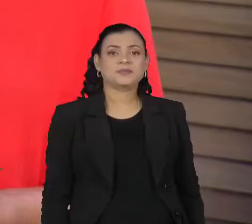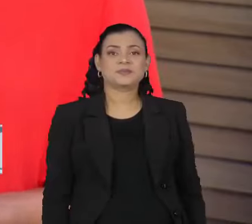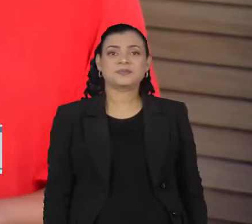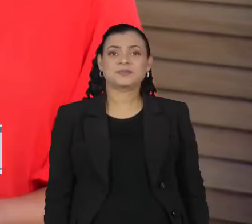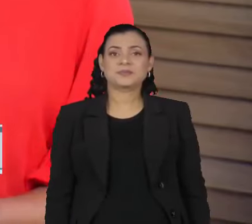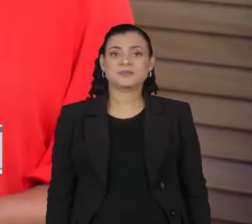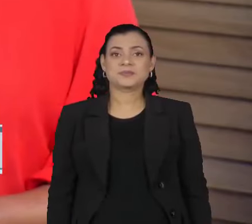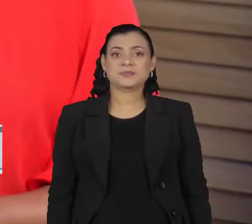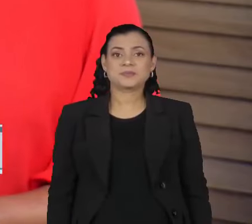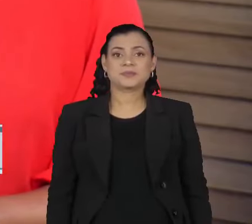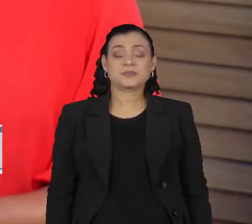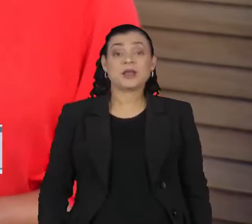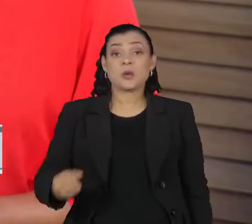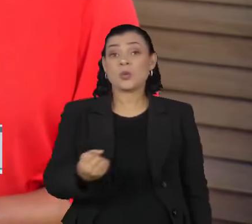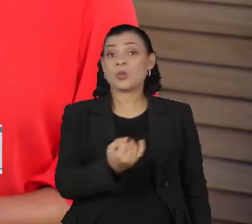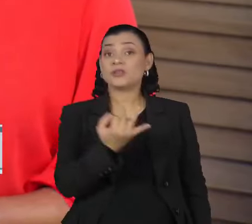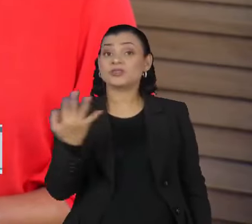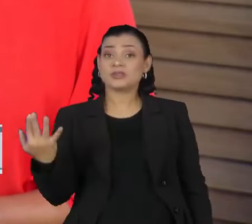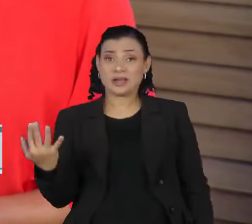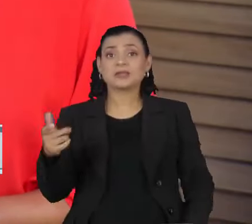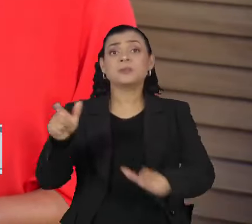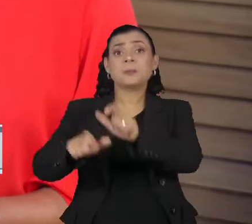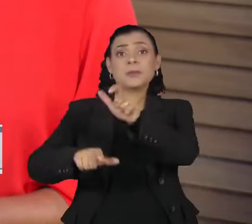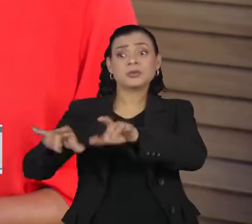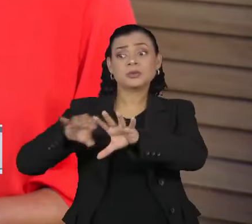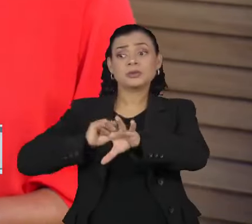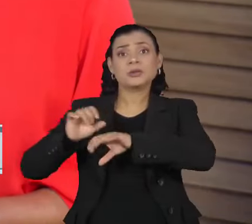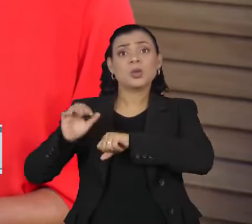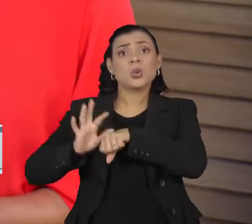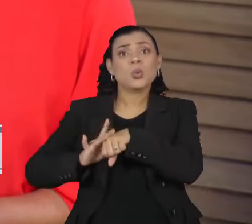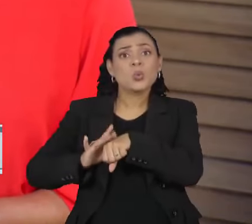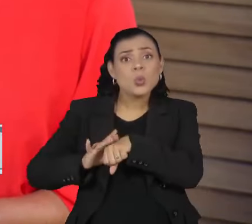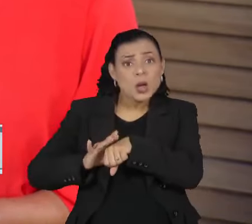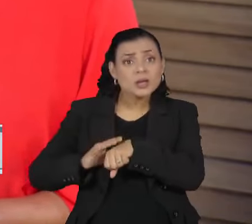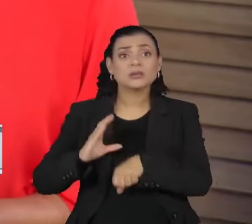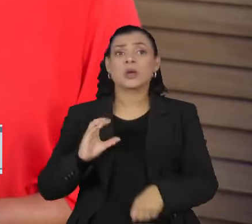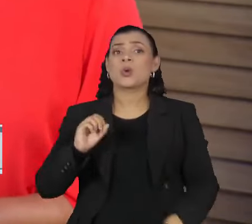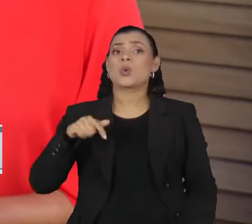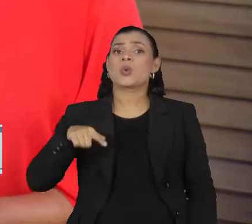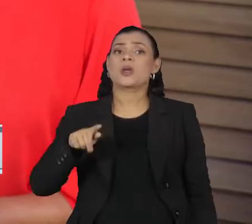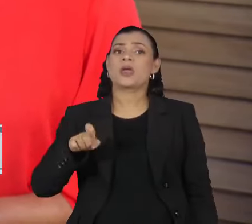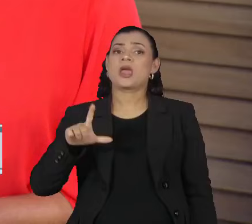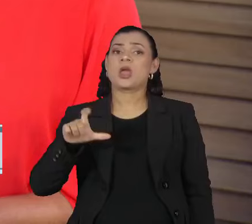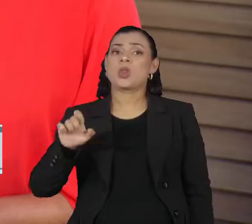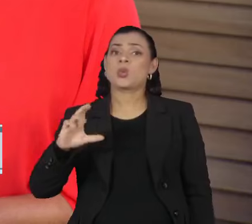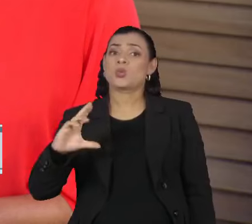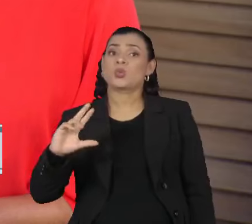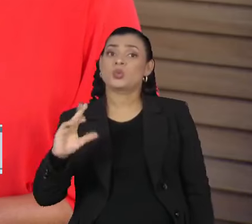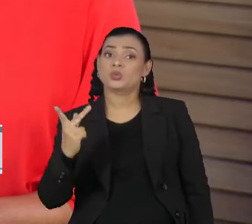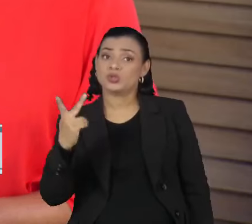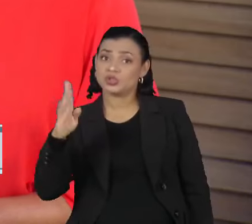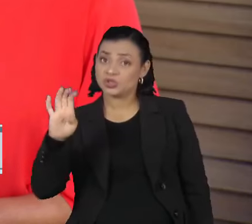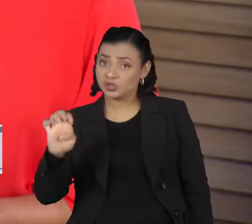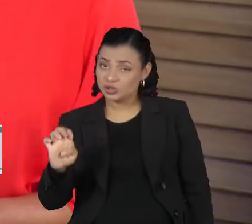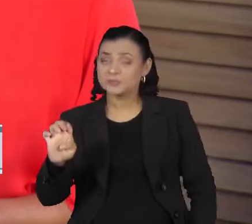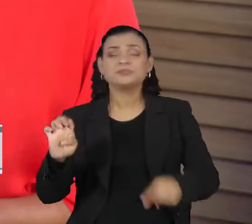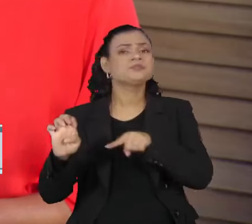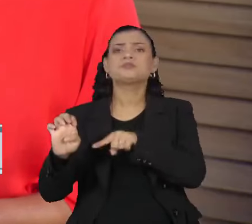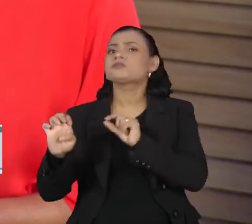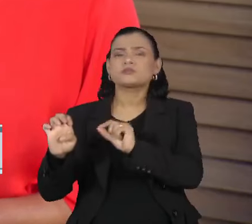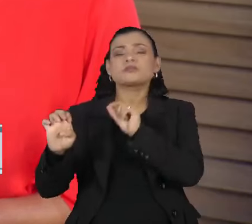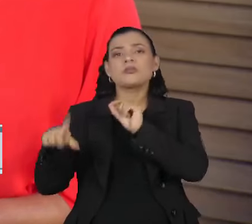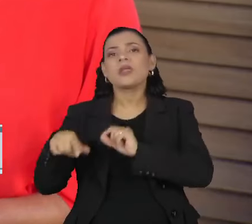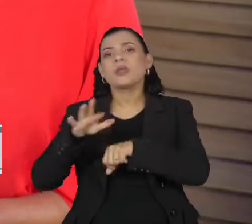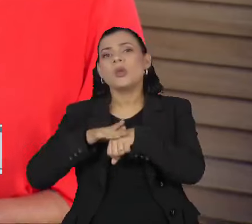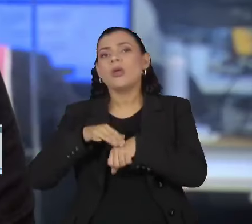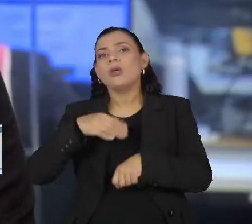O número de casos de coqueluche nos primeiros meses deste ano na cidade de São Paulo já é cinco vezes maior que em todo